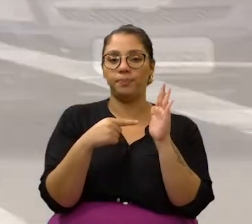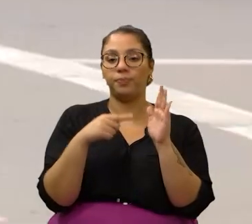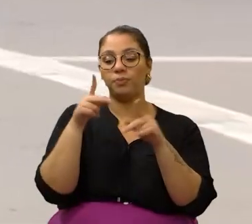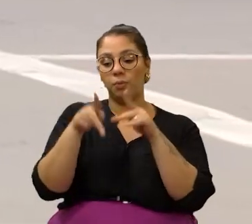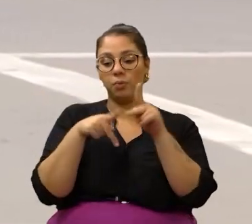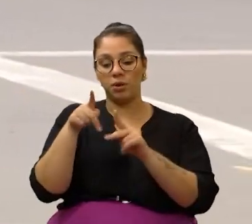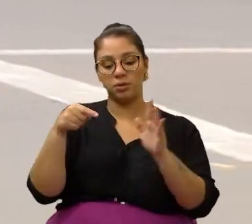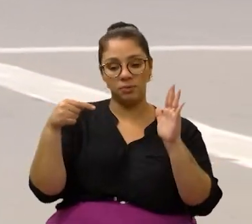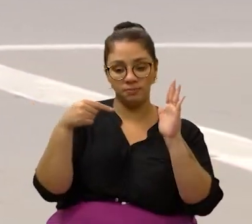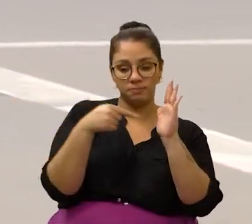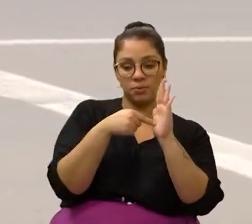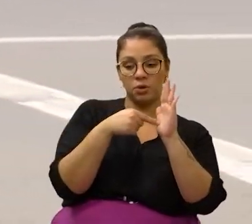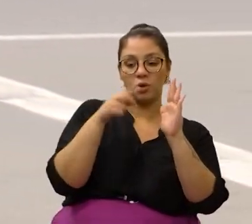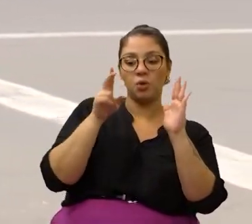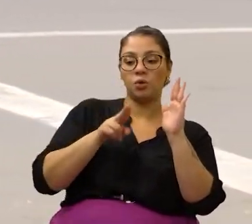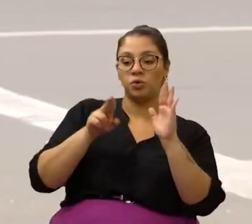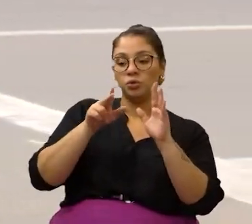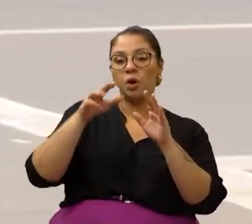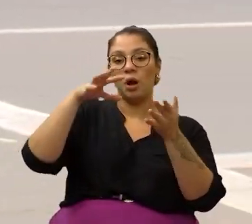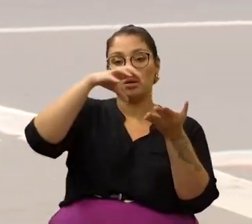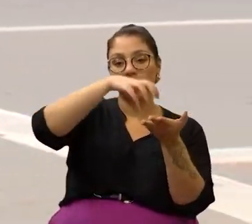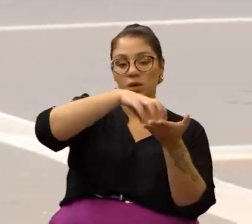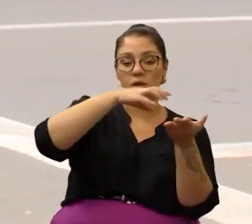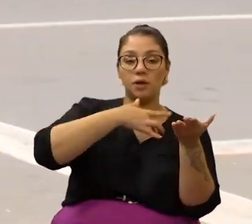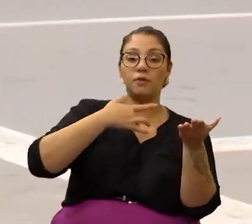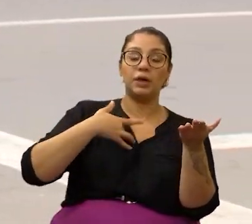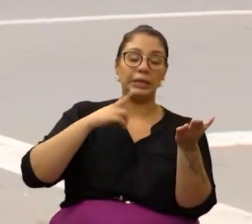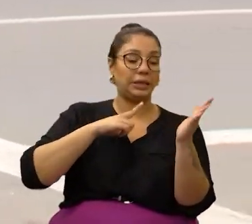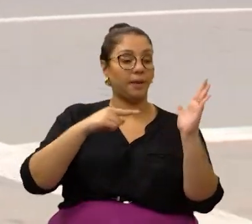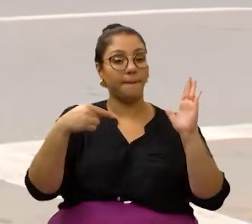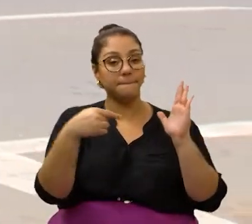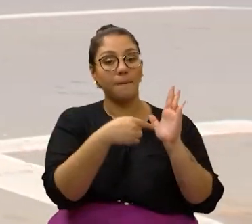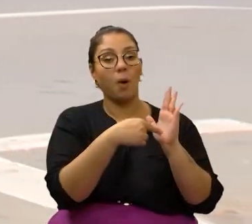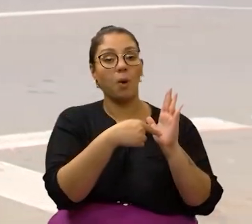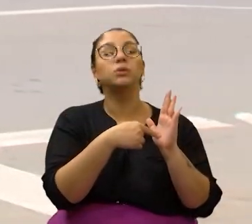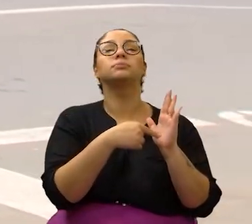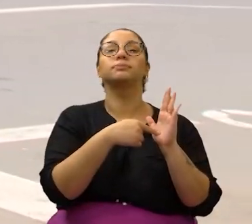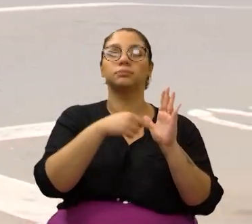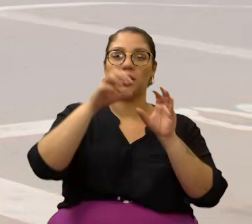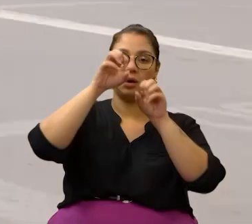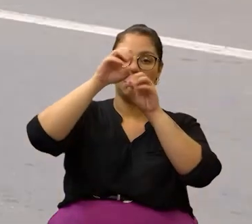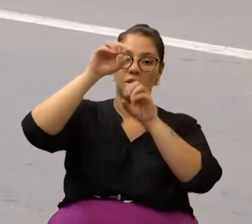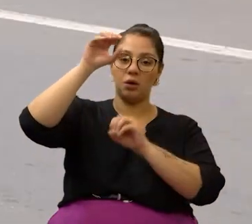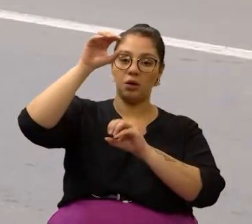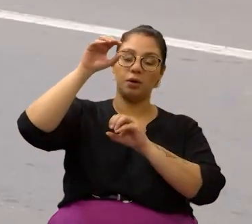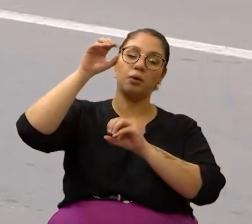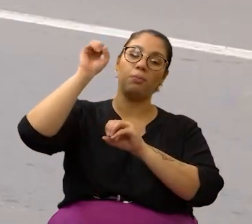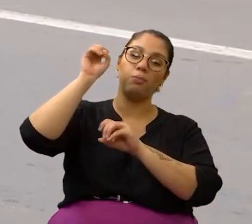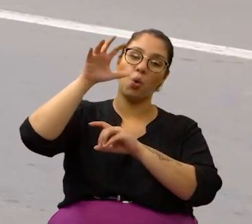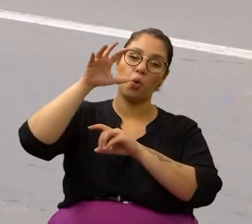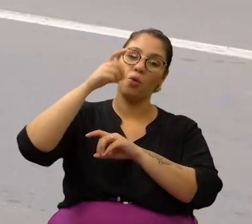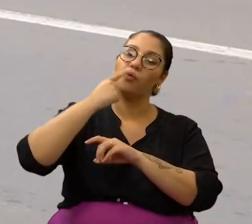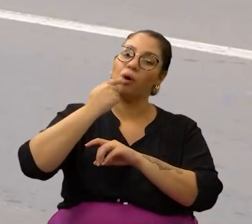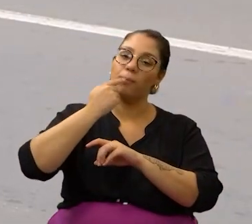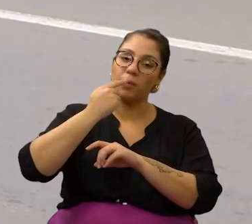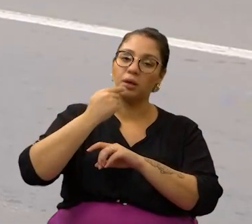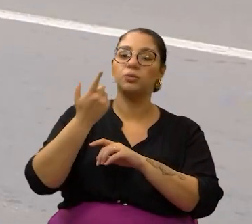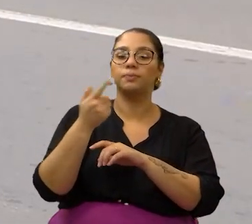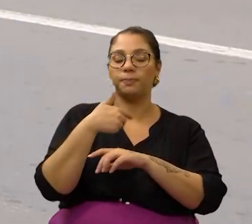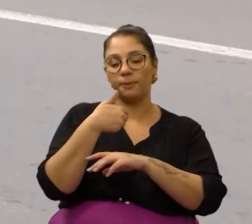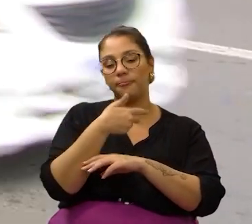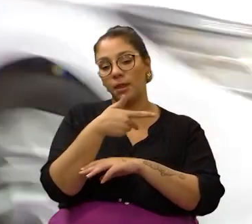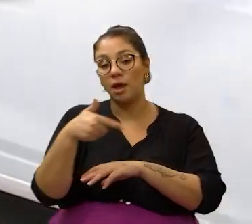a população, frequentador, o usuário do posto apertando o botão para poder usar o centro de saúde. Na oportunidade, quando